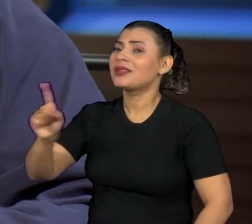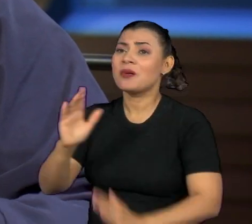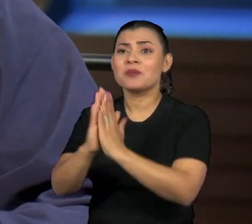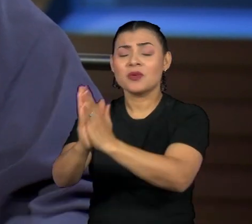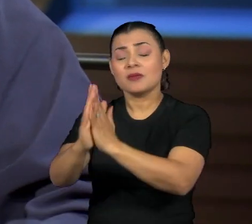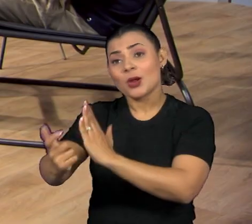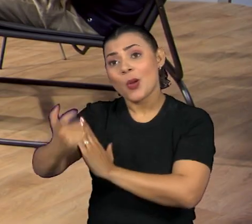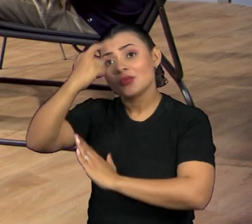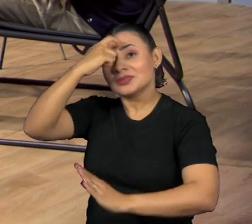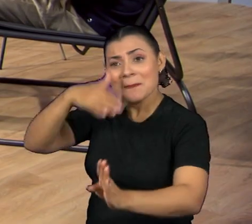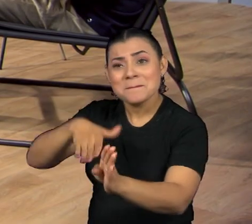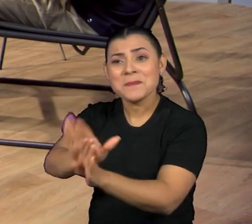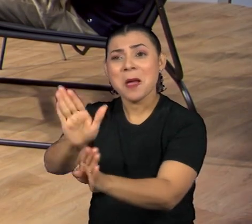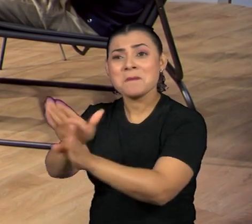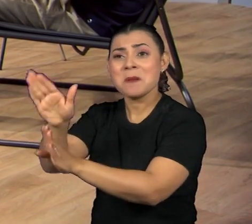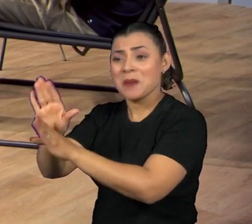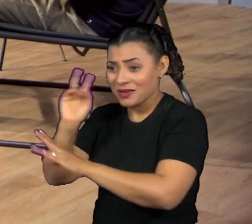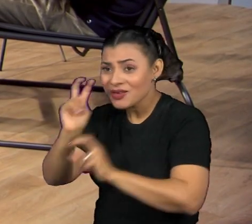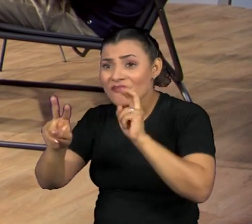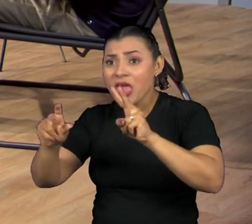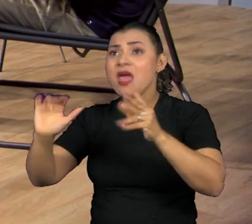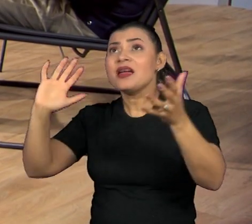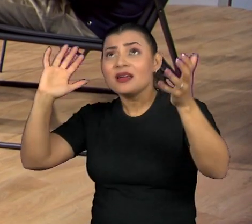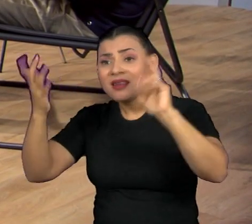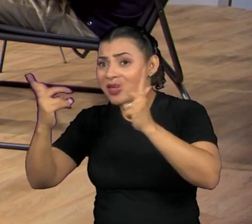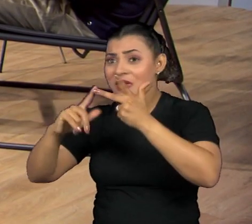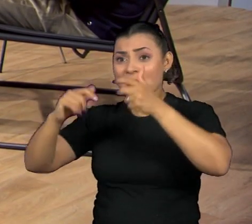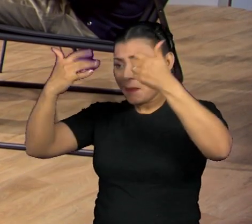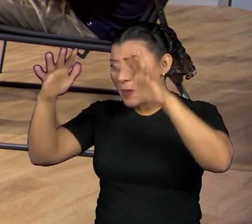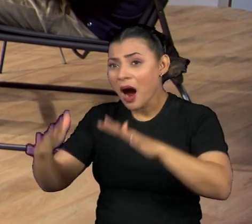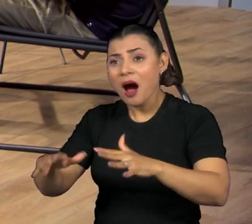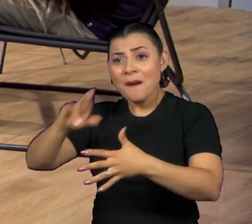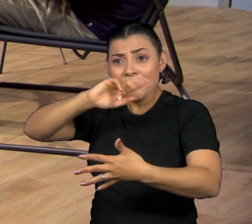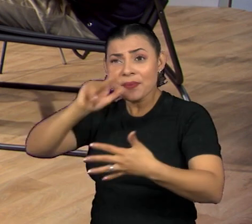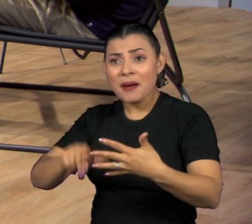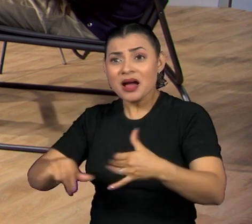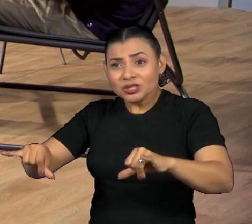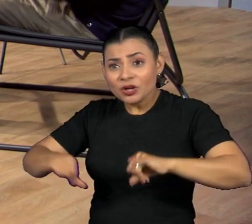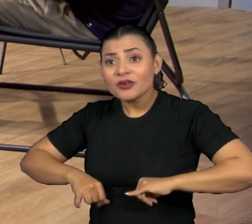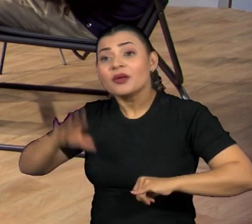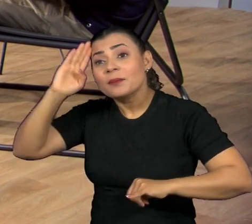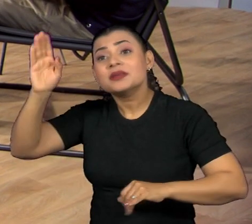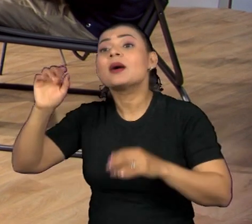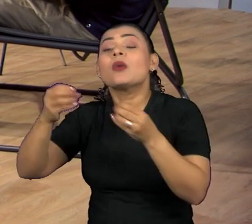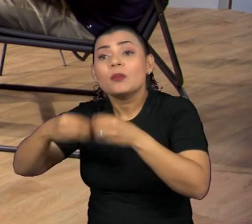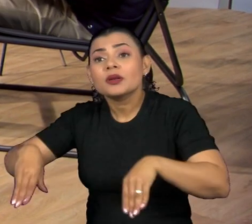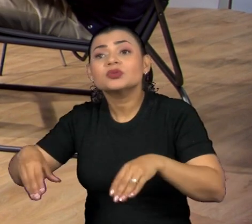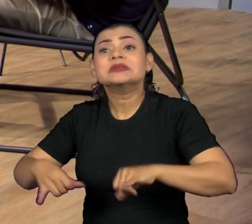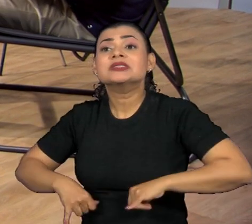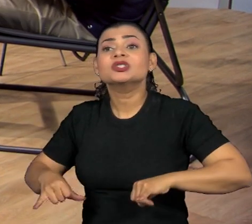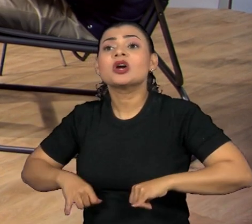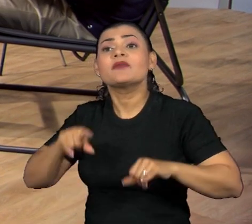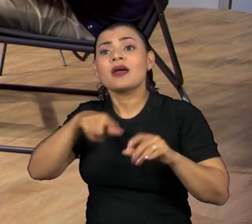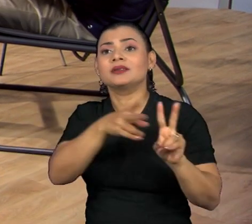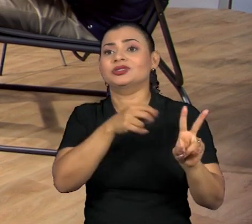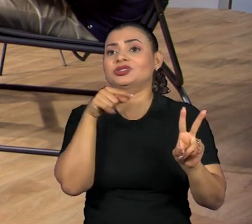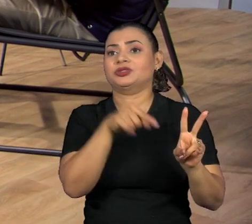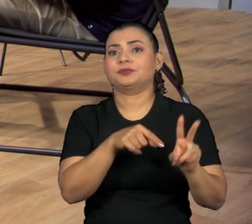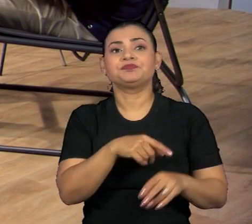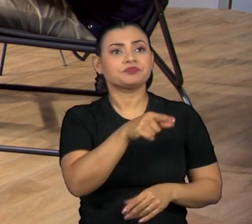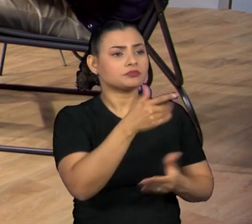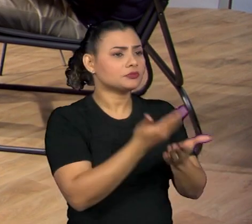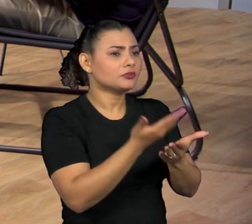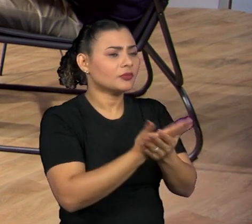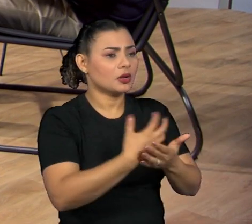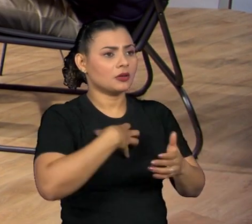está acontecendo as tragédias e uma parte da população está sofrendo mais com essas tragédias. E, Mercedes, você que estuda o nosso